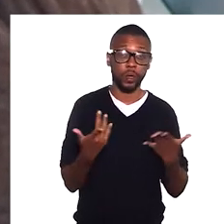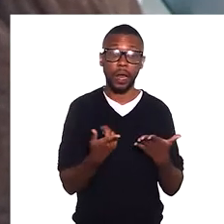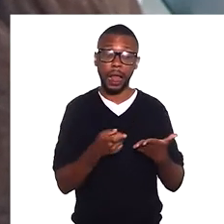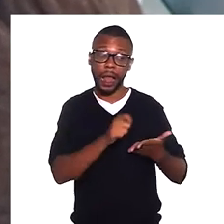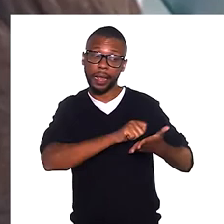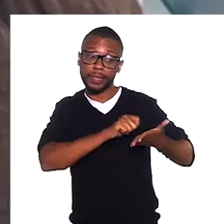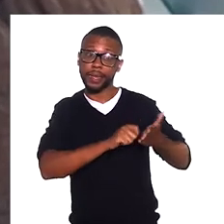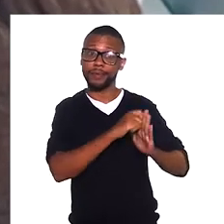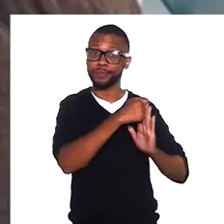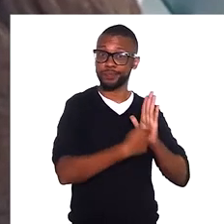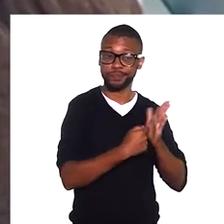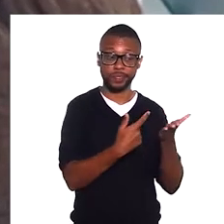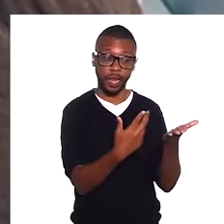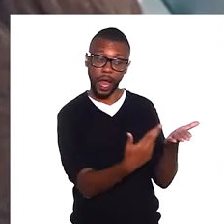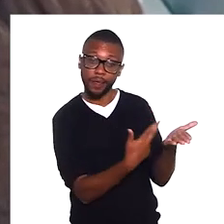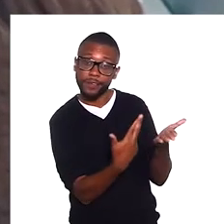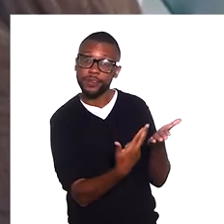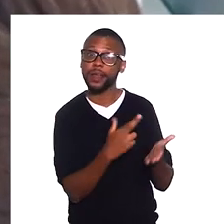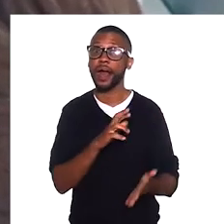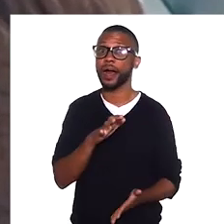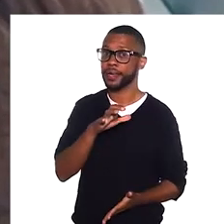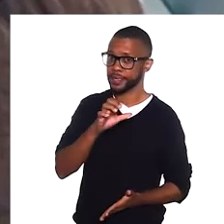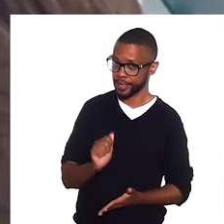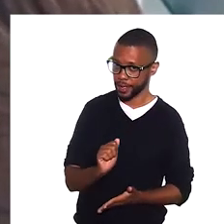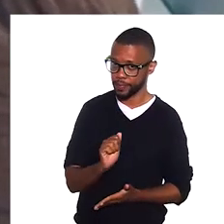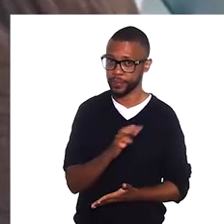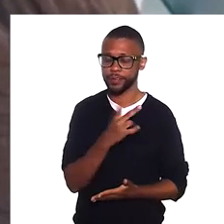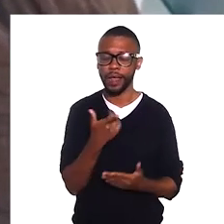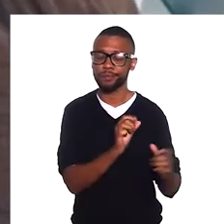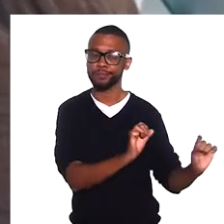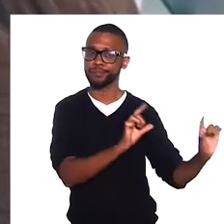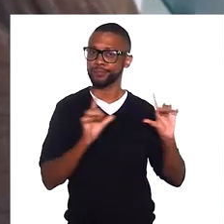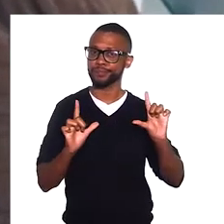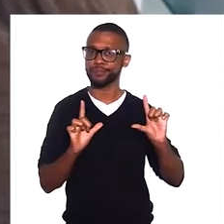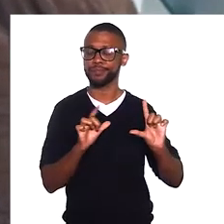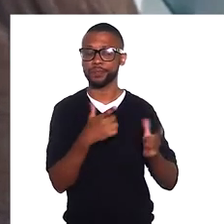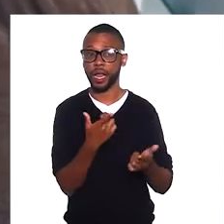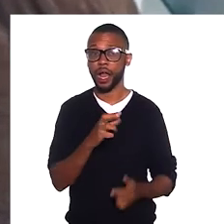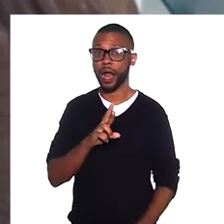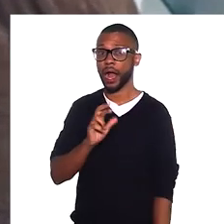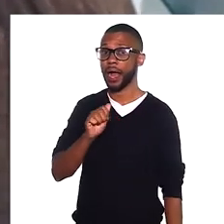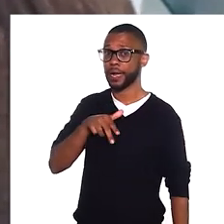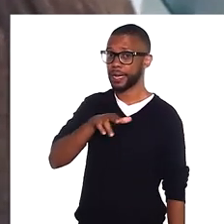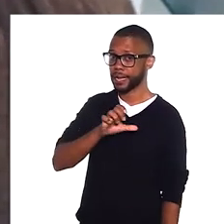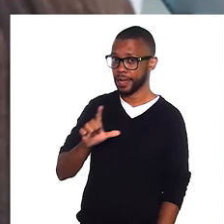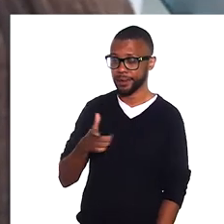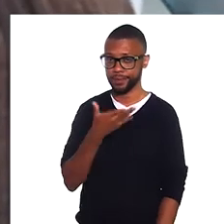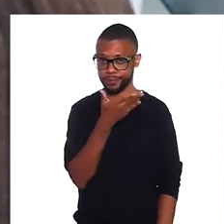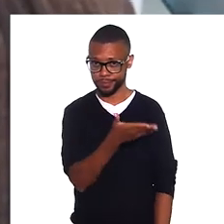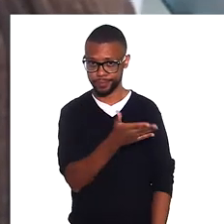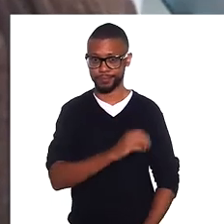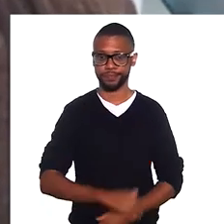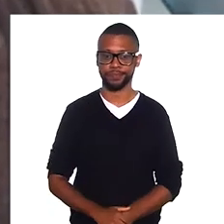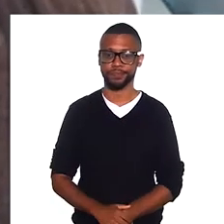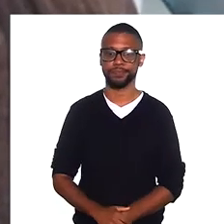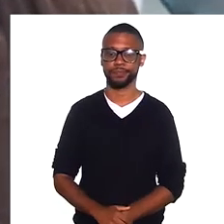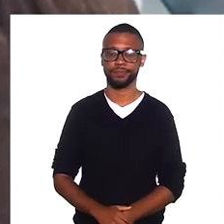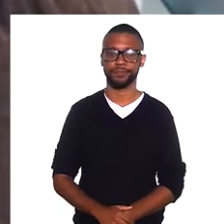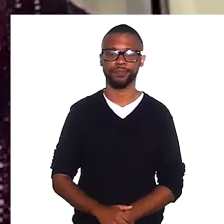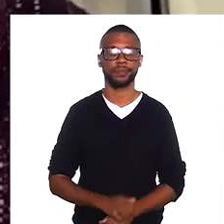atualmente colunista da revista Raça. Vamos conversar com a jornalista e ativista social Raquel Quintiliano.